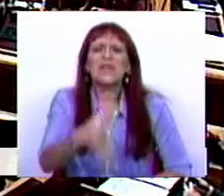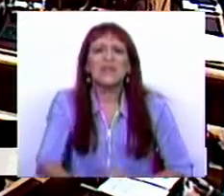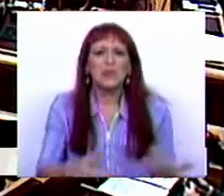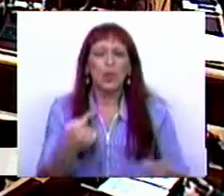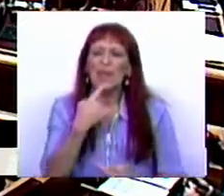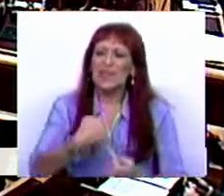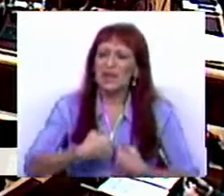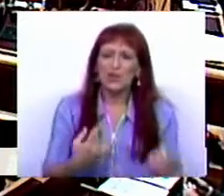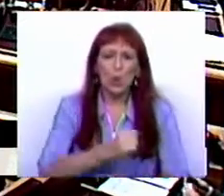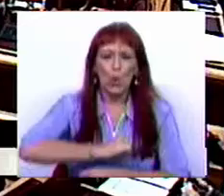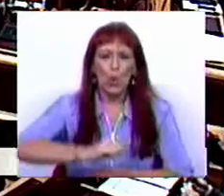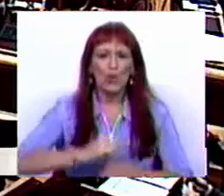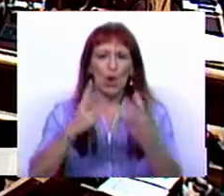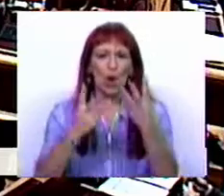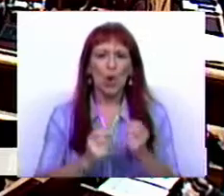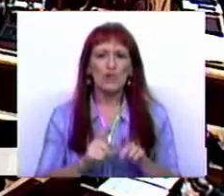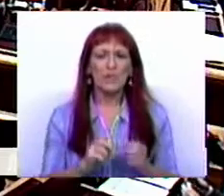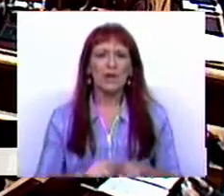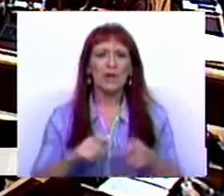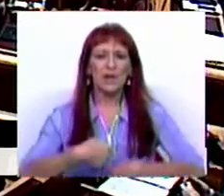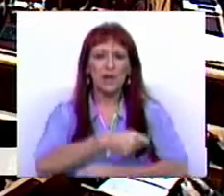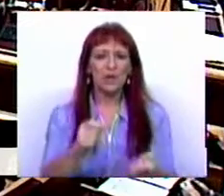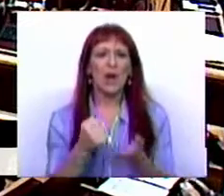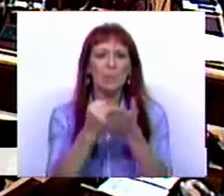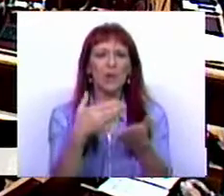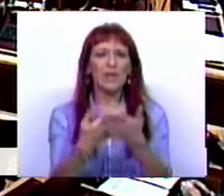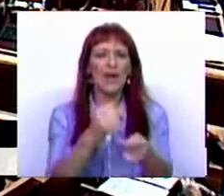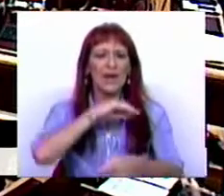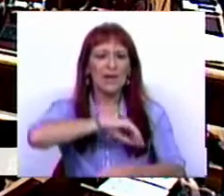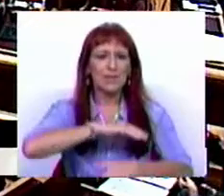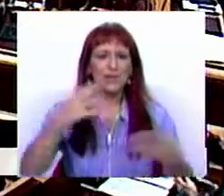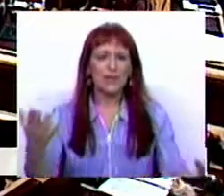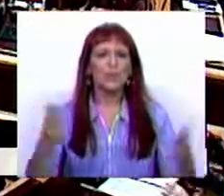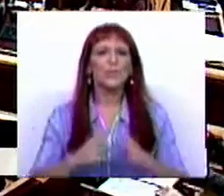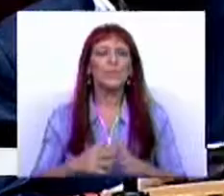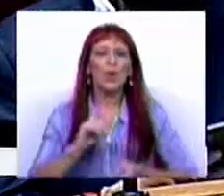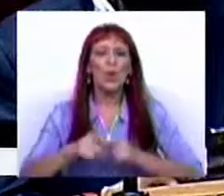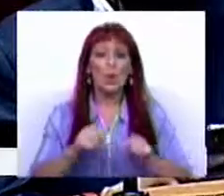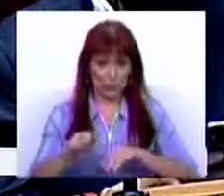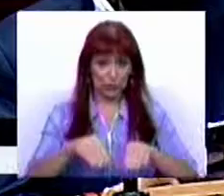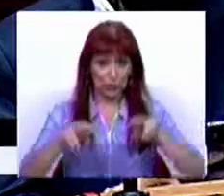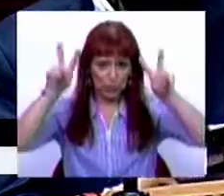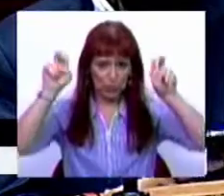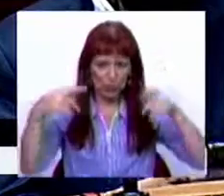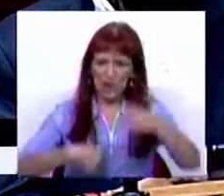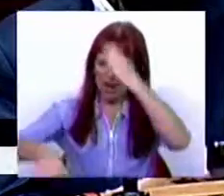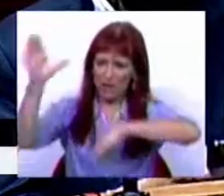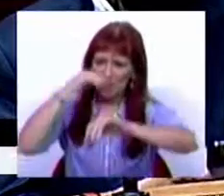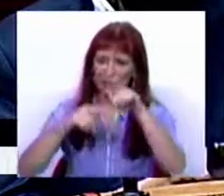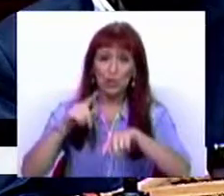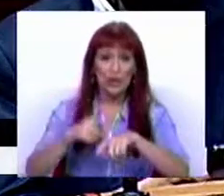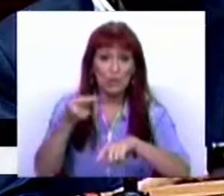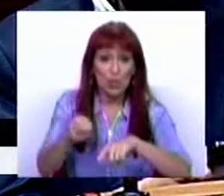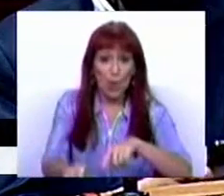quando nos diz que é contra um orçamento de distribuição que apoie o rendimento? O que está aqui em jogo é o que aprendemos da anterior